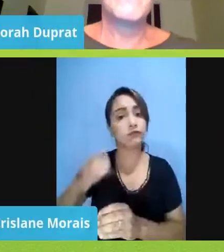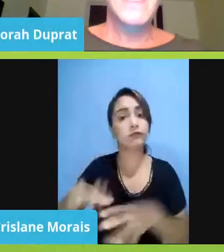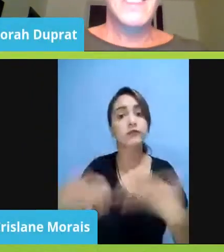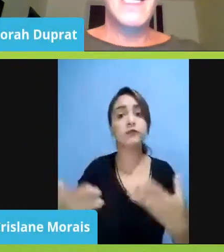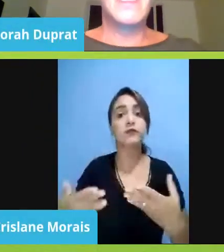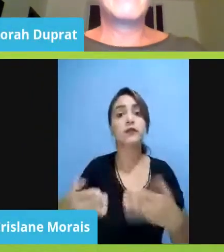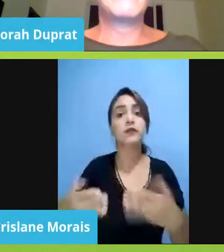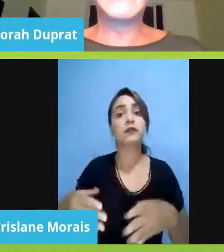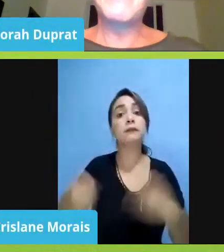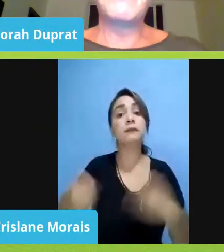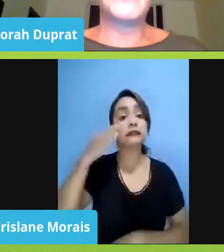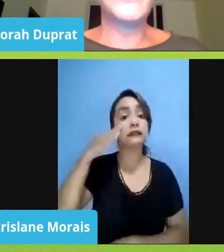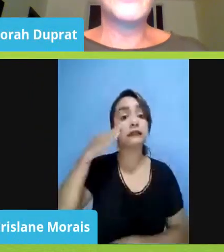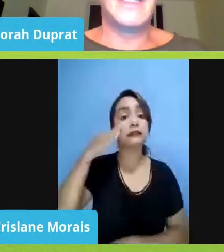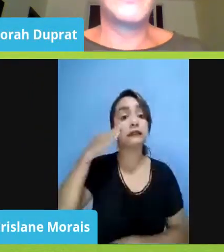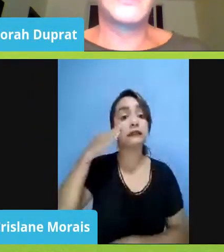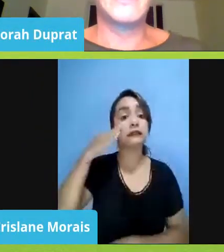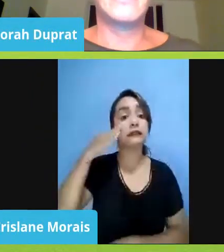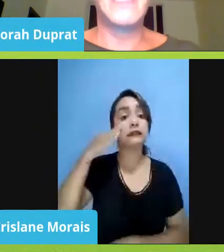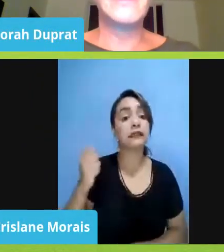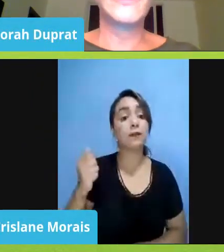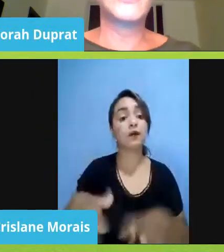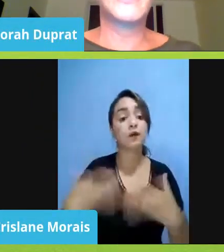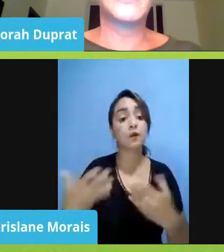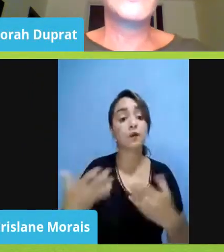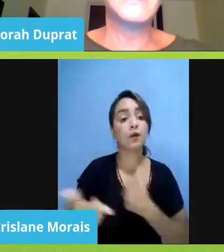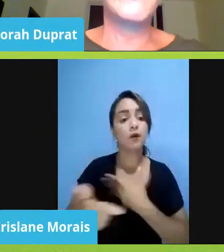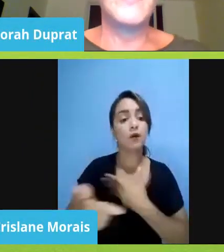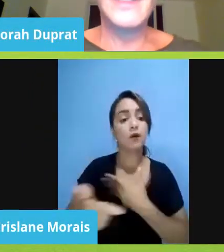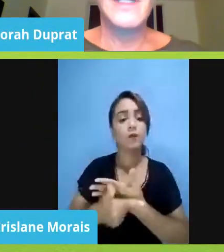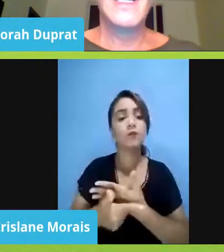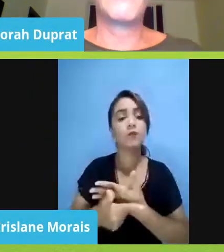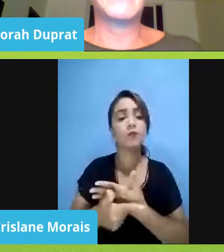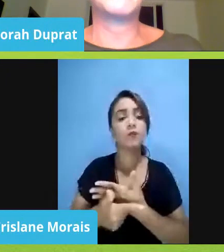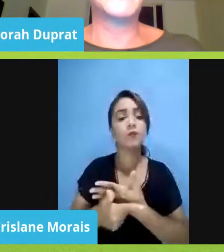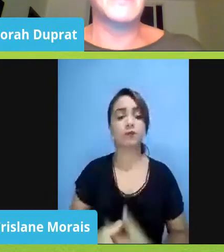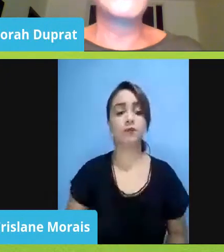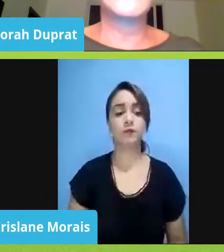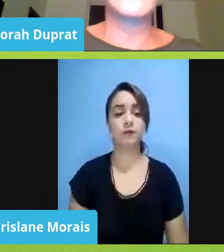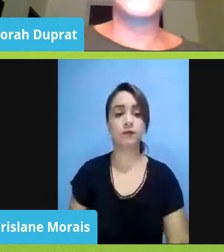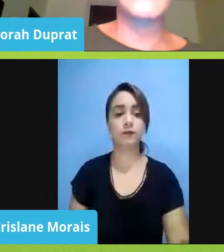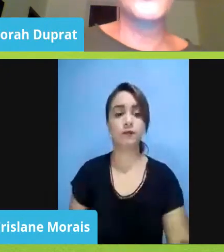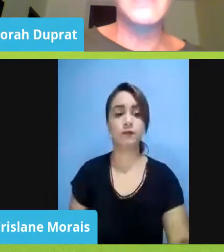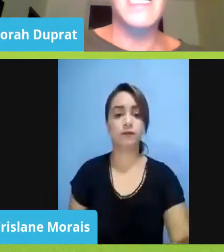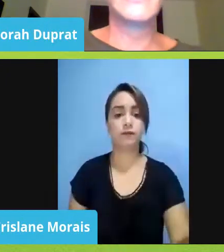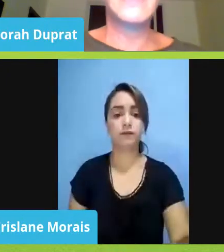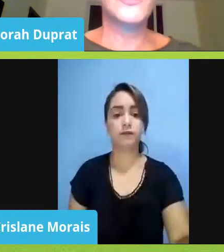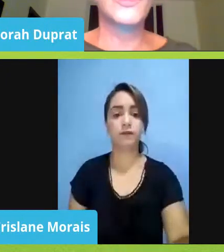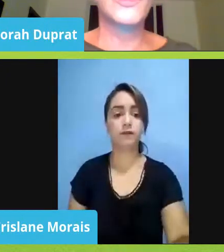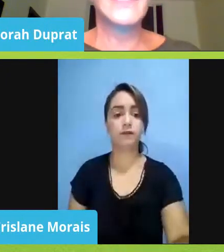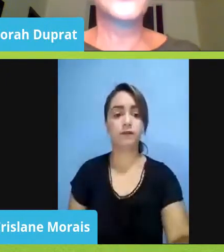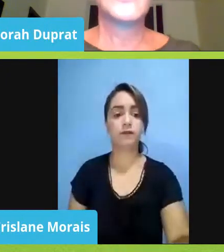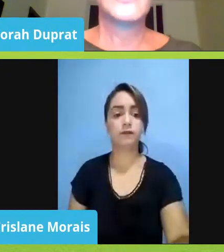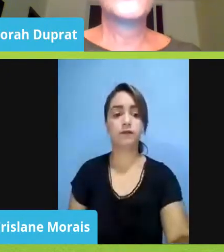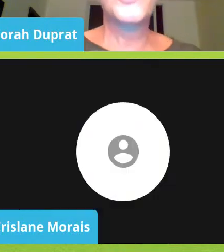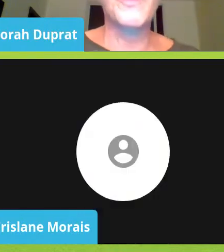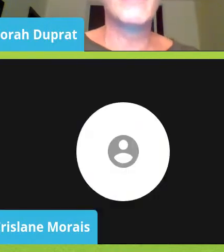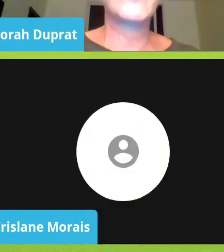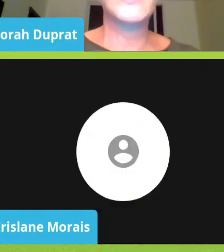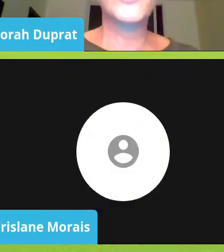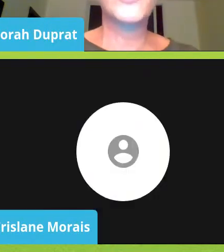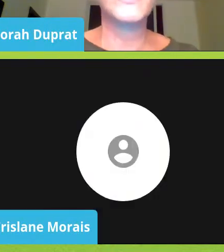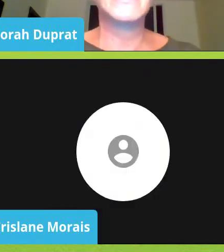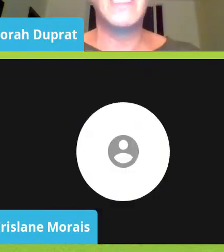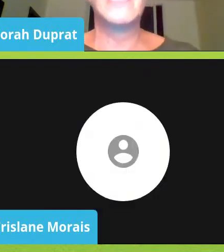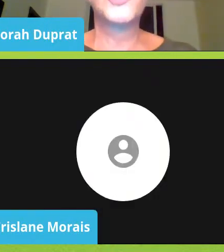saber, é, que papel nós queremos ter, né, se nós queremos servir ao capital, se nós estamos do lado das lutas dos